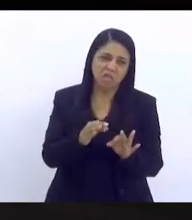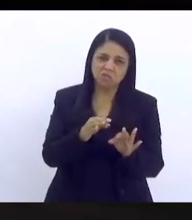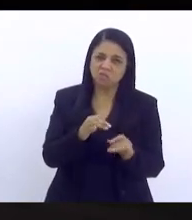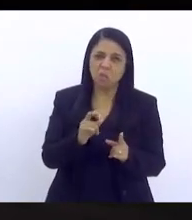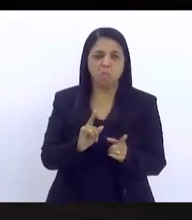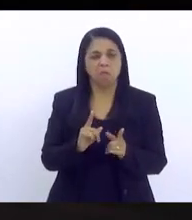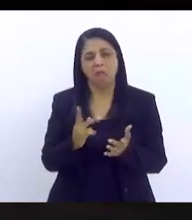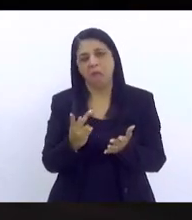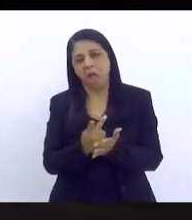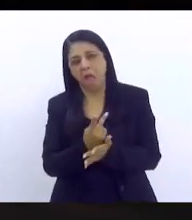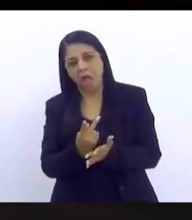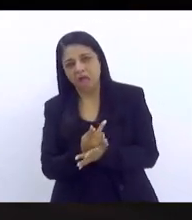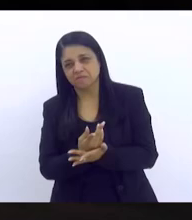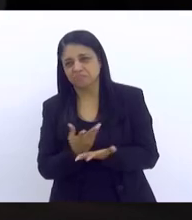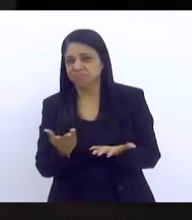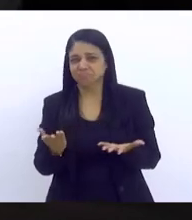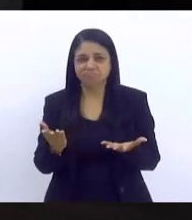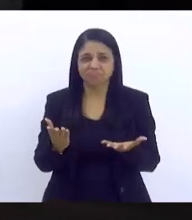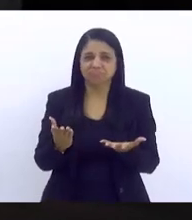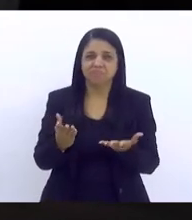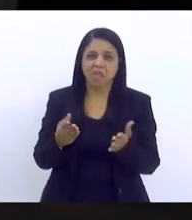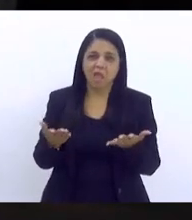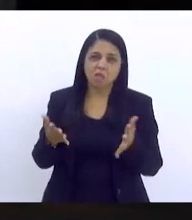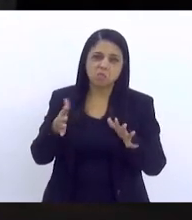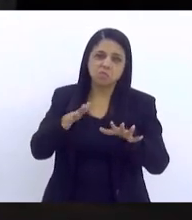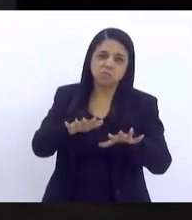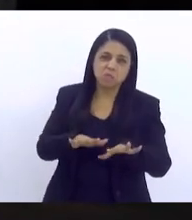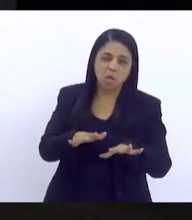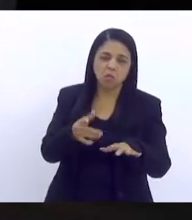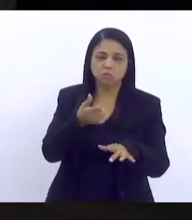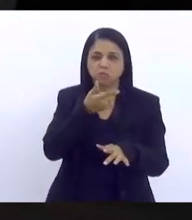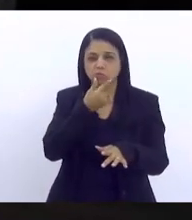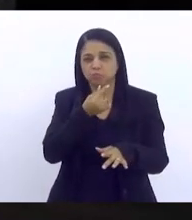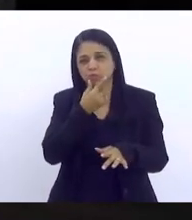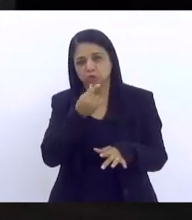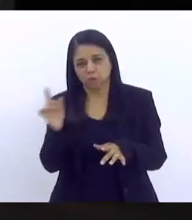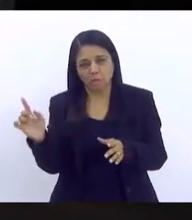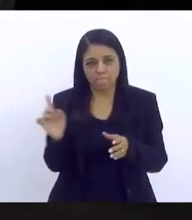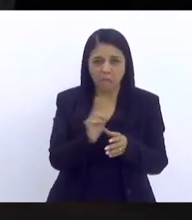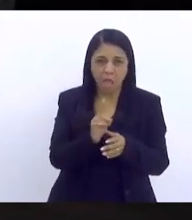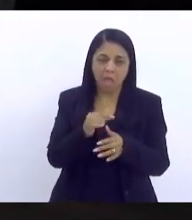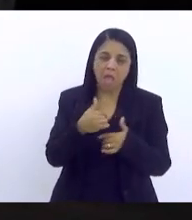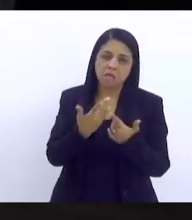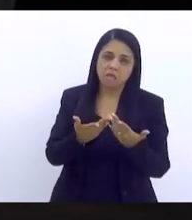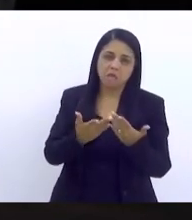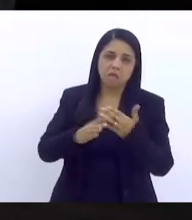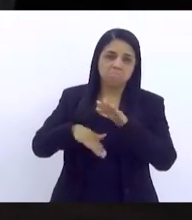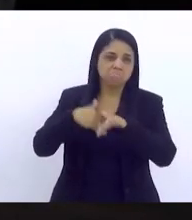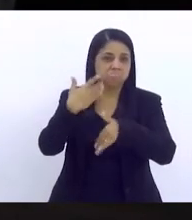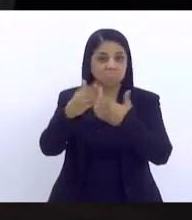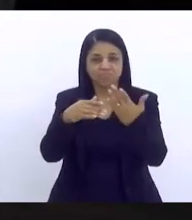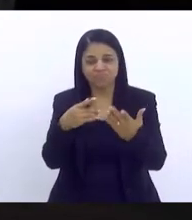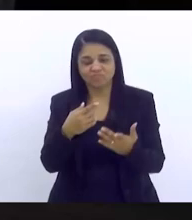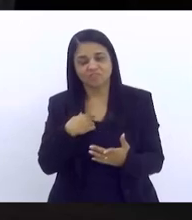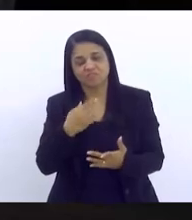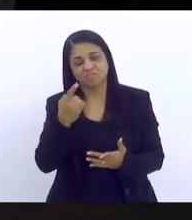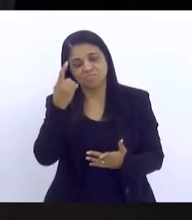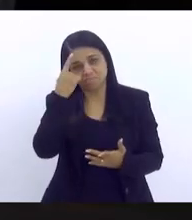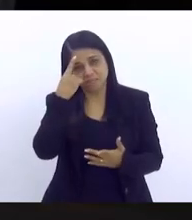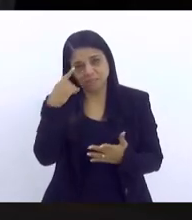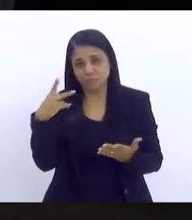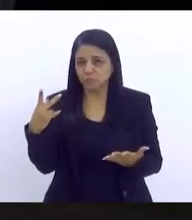certo a inclusão desses meninos, que não deu certo a promoção, que não deu certo.